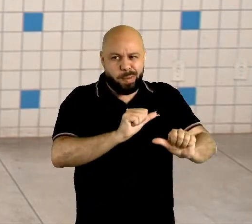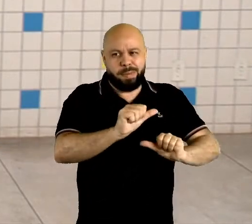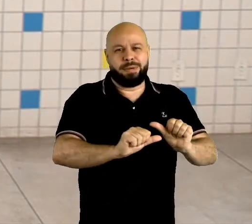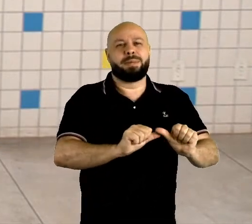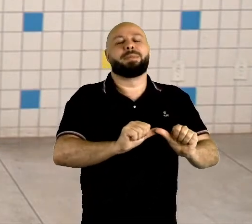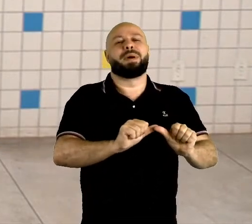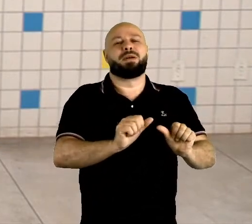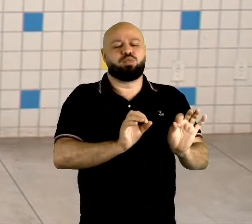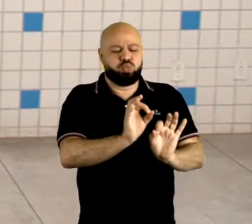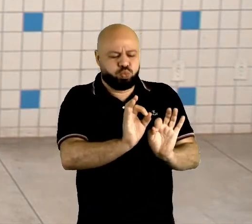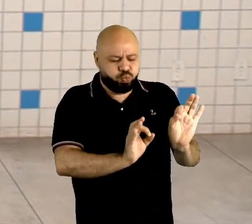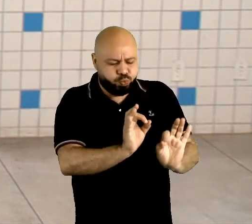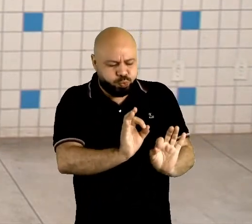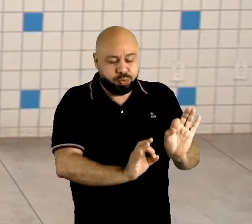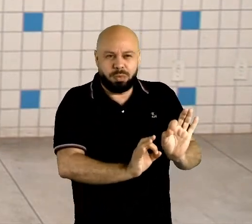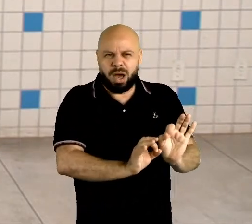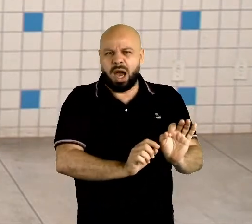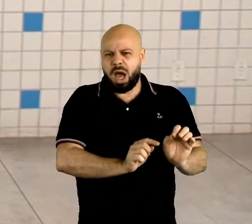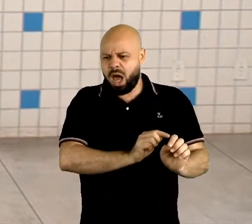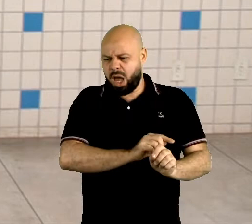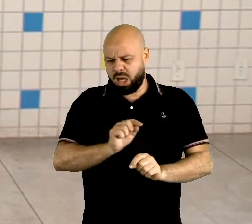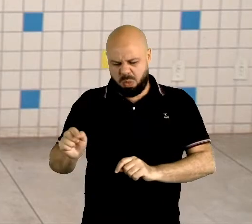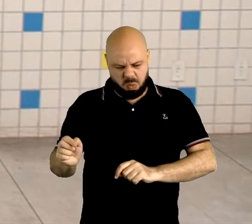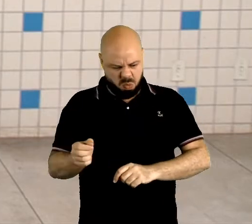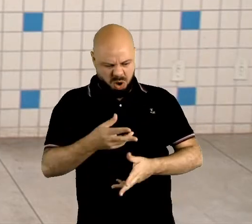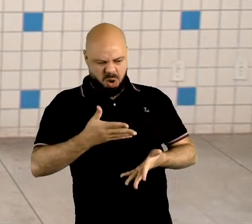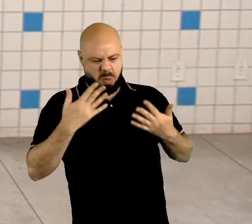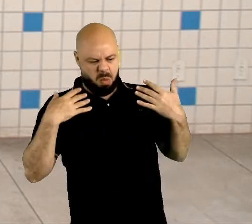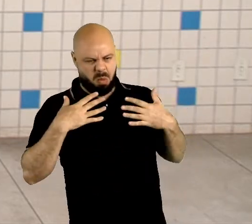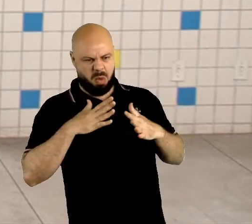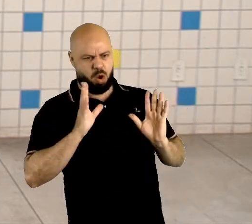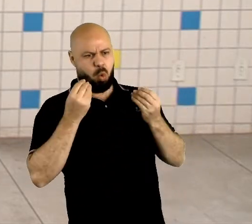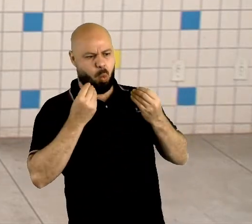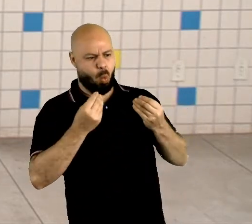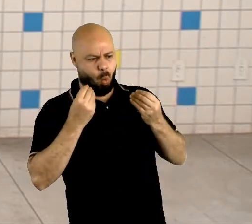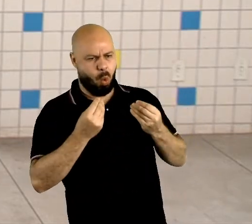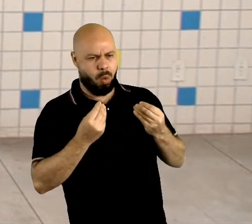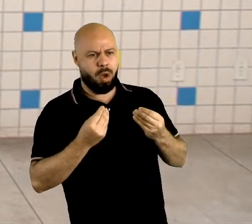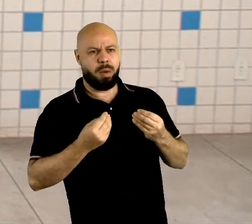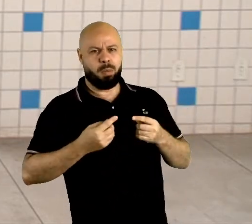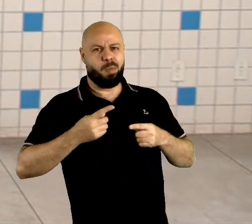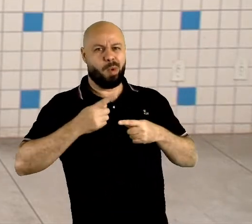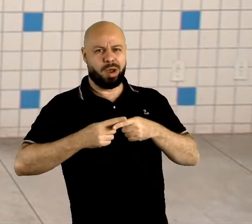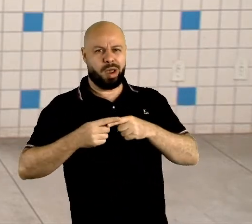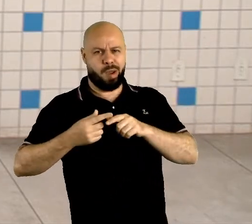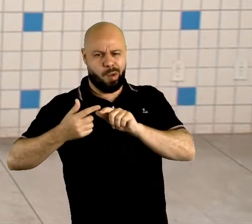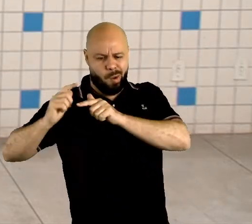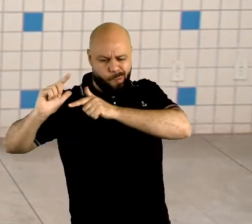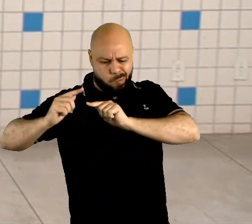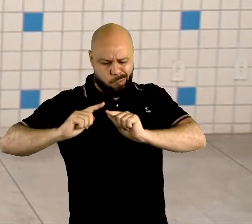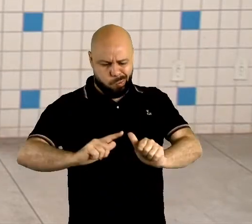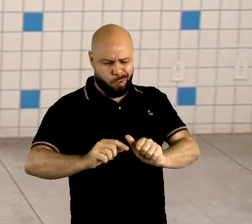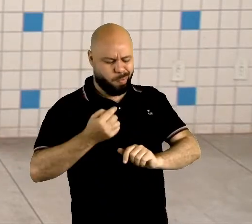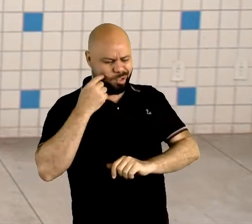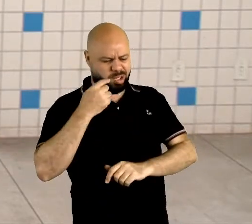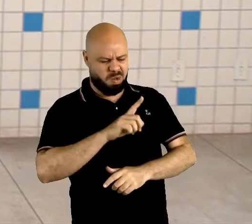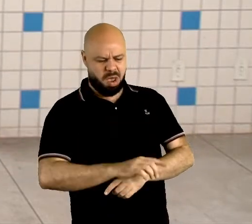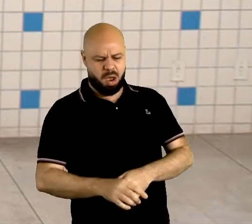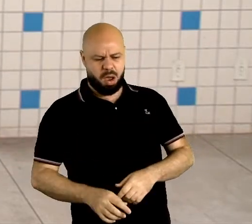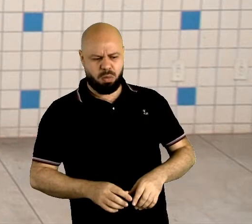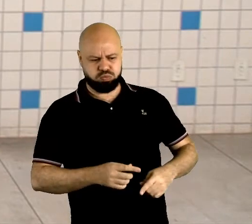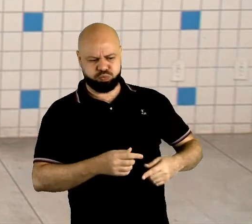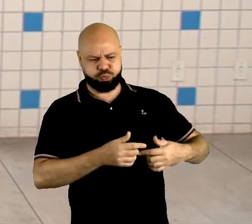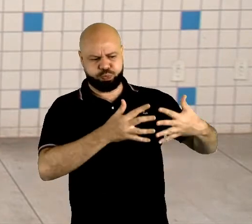de certa forma foi até mal visto pelos ingleses. Os ingleses mais tradicionais, eles achavam que os americanos estavam